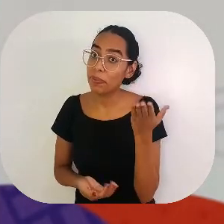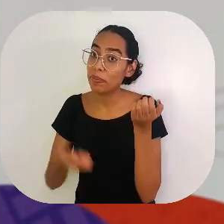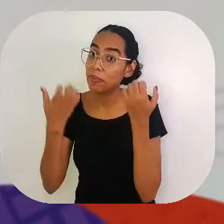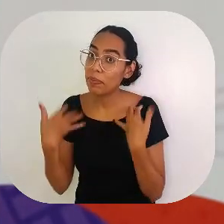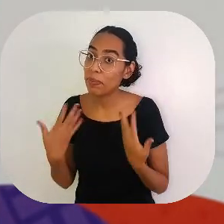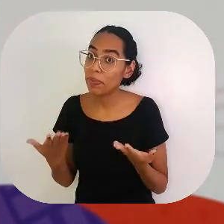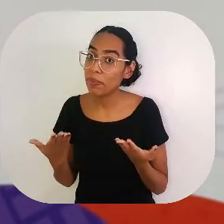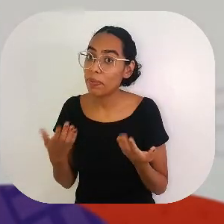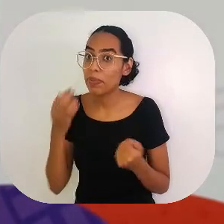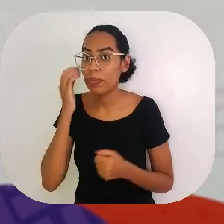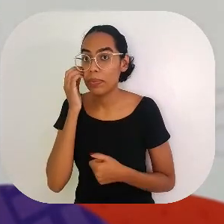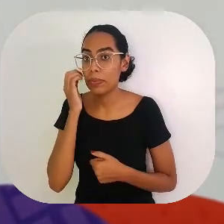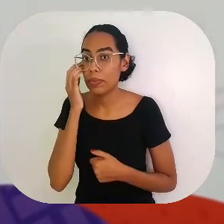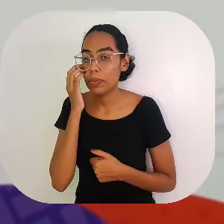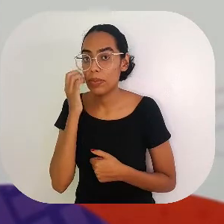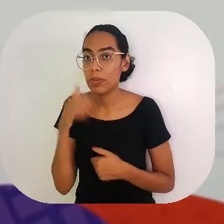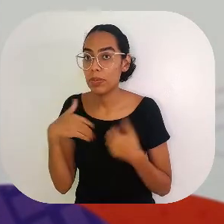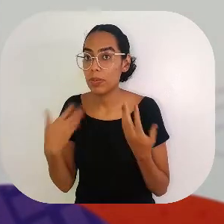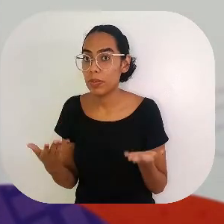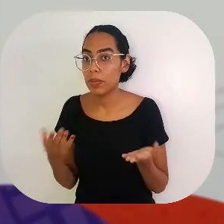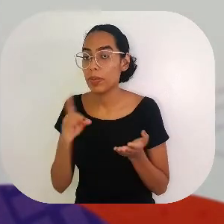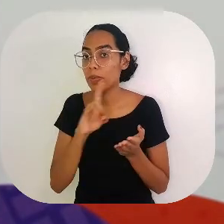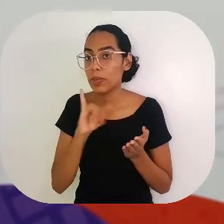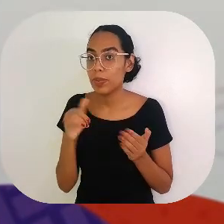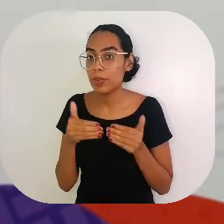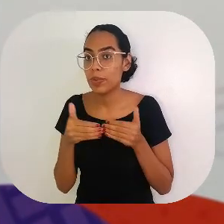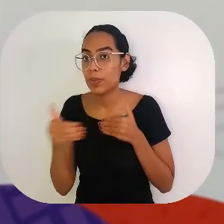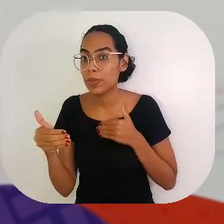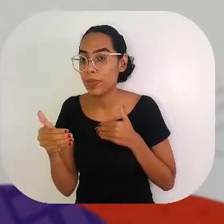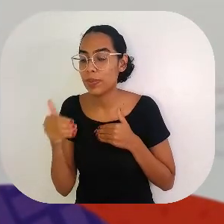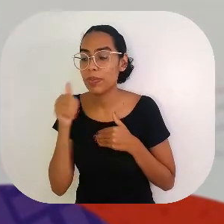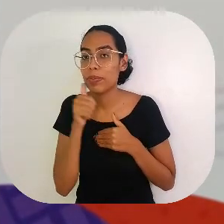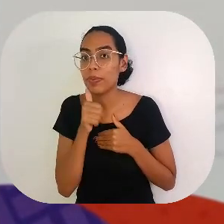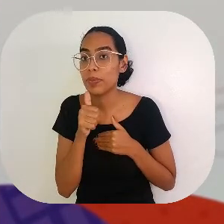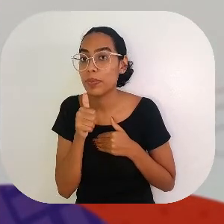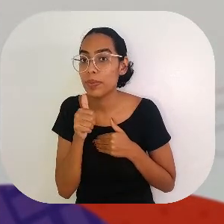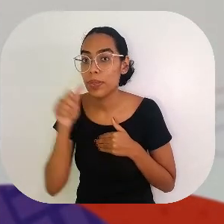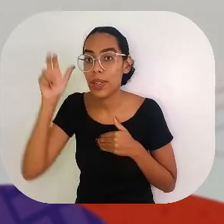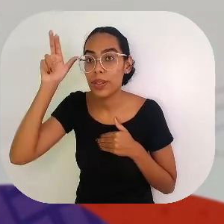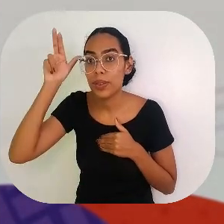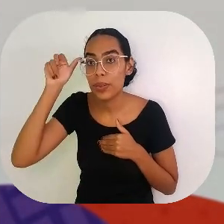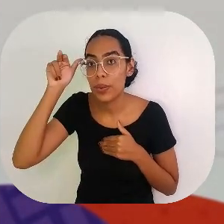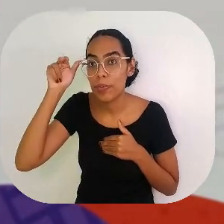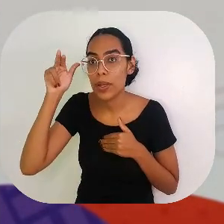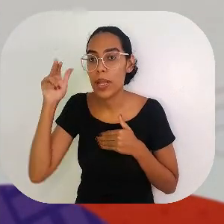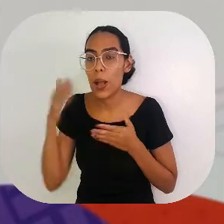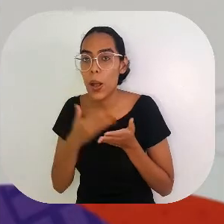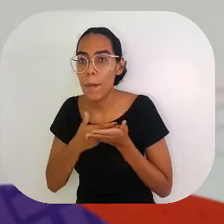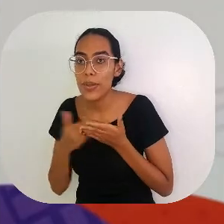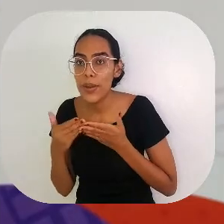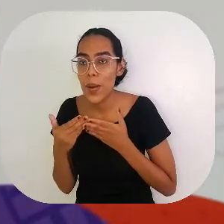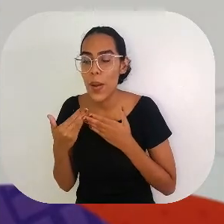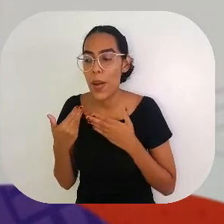pra vocês que a partir daquele dia, aquela jumenta teve uma vida de